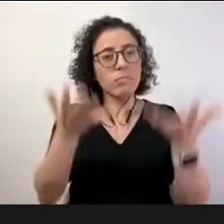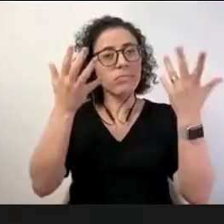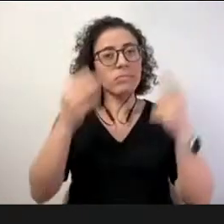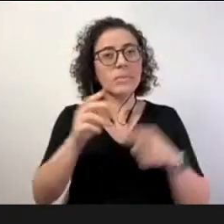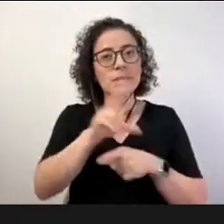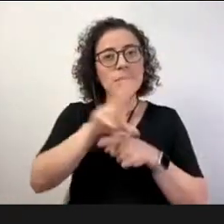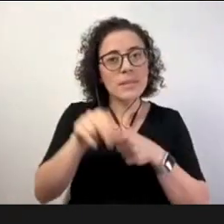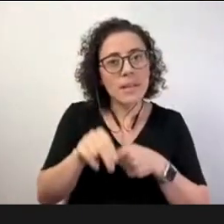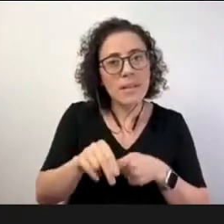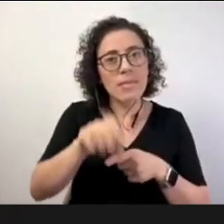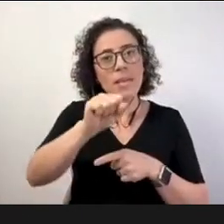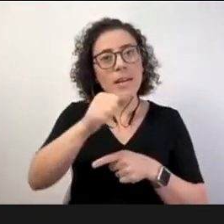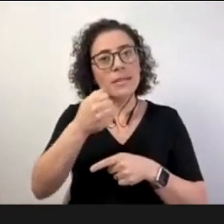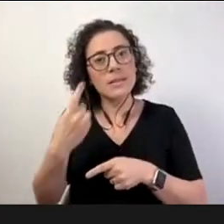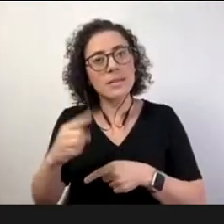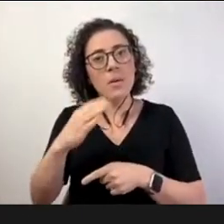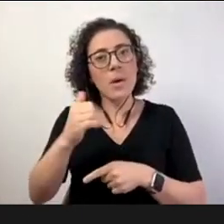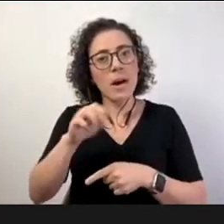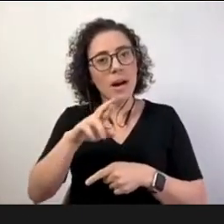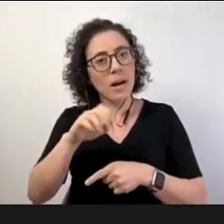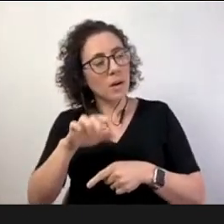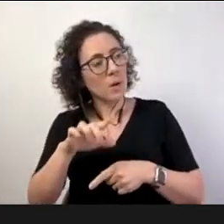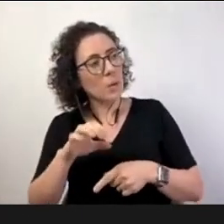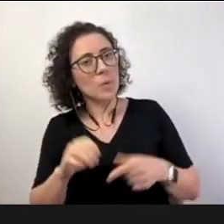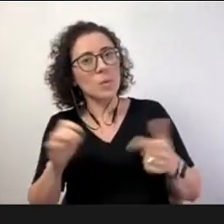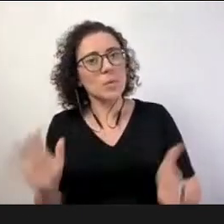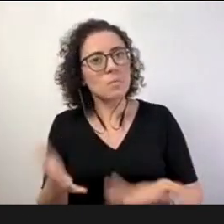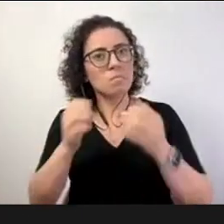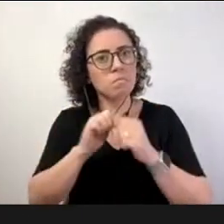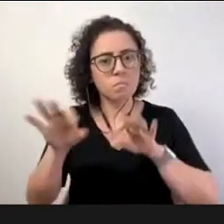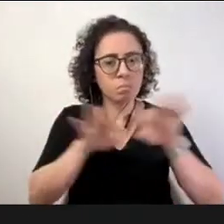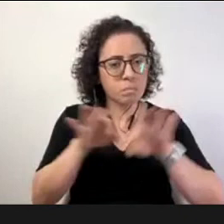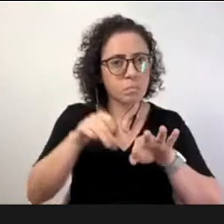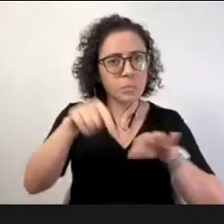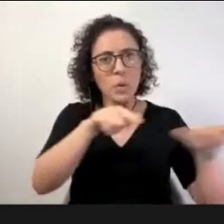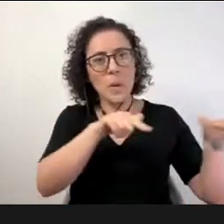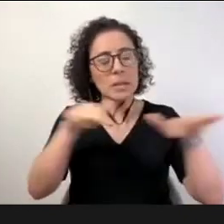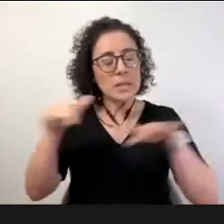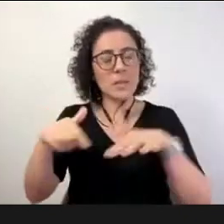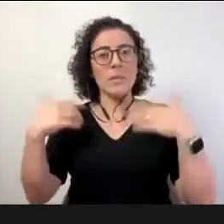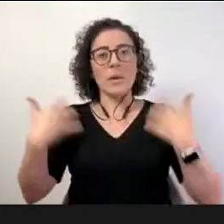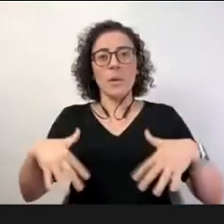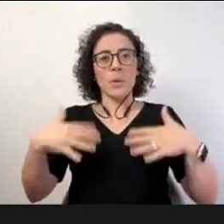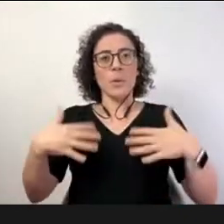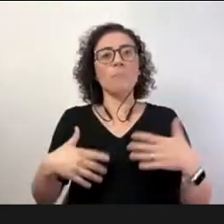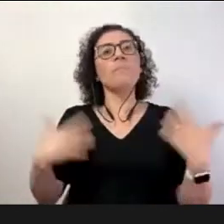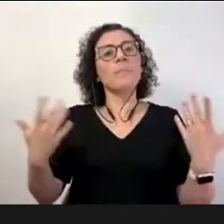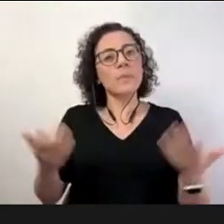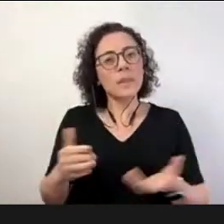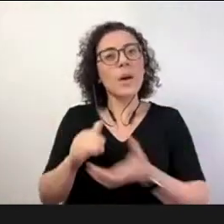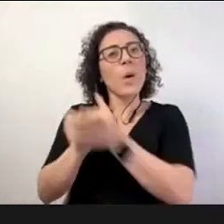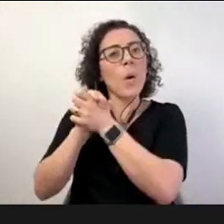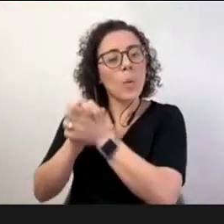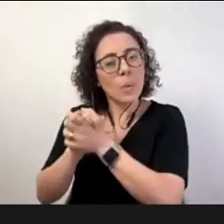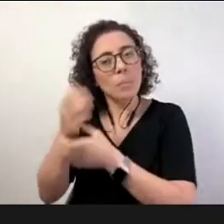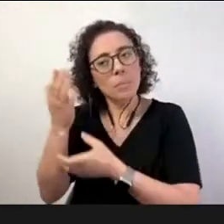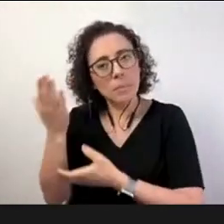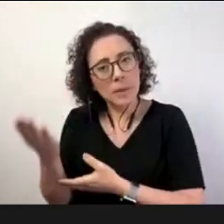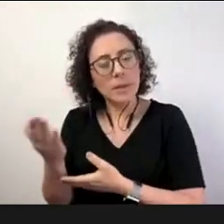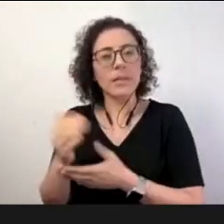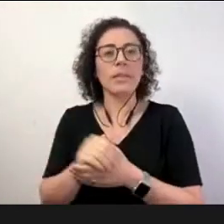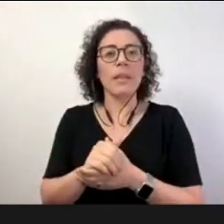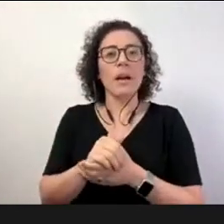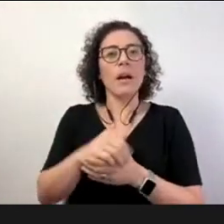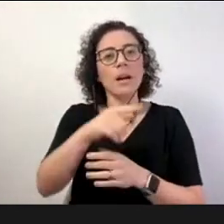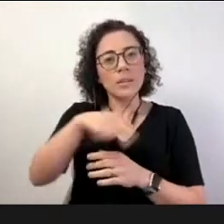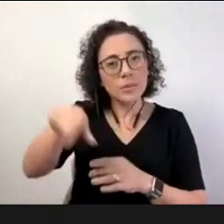progresso. Queria cumprimentar a Márcia, queria cumprimentar também as minhas colegas de mesa, Bertira Sanches e